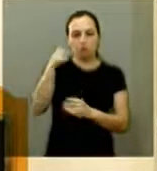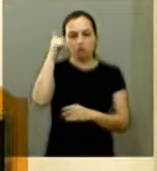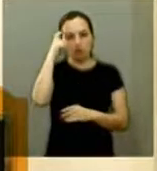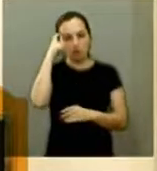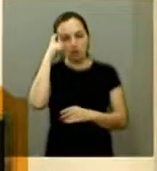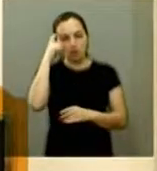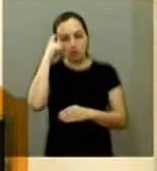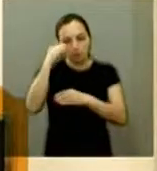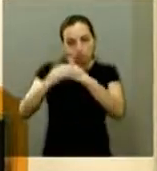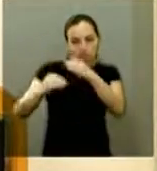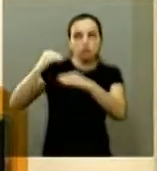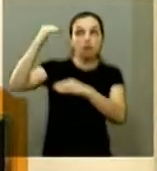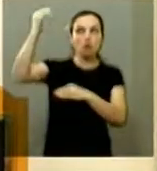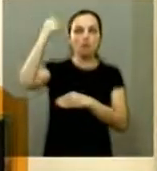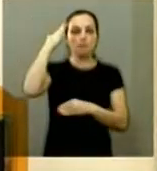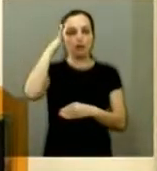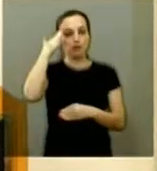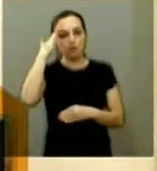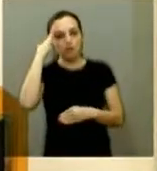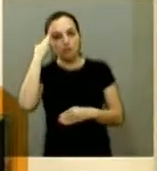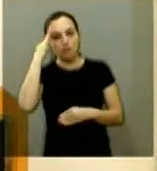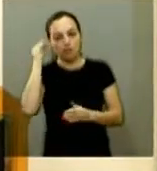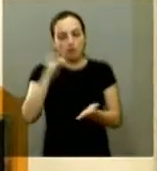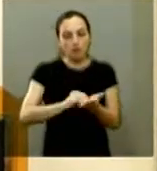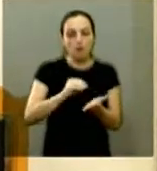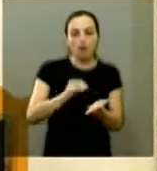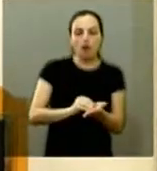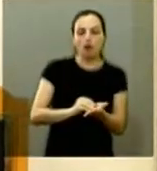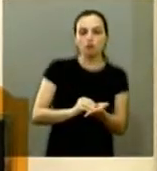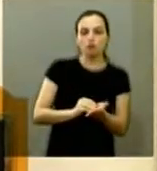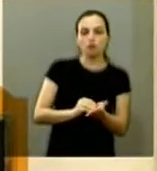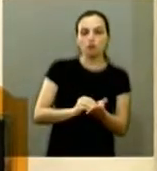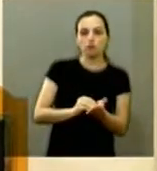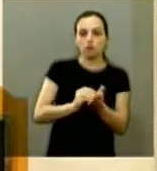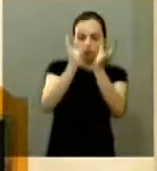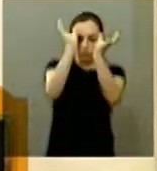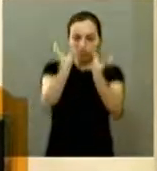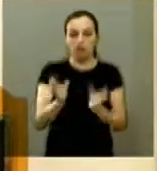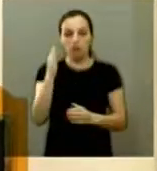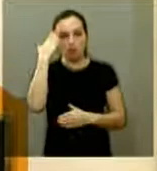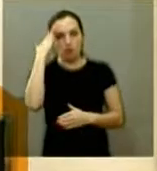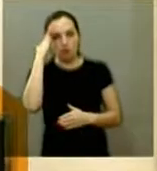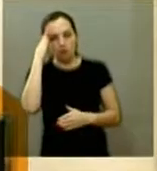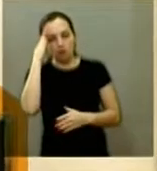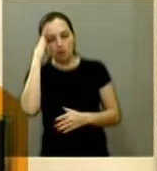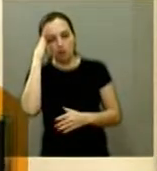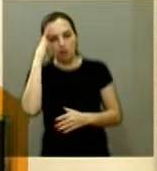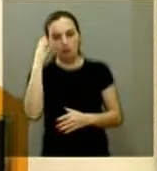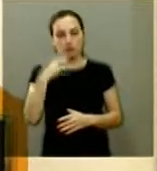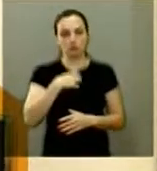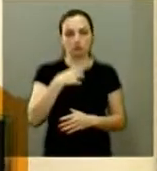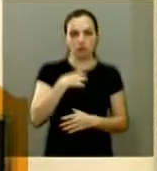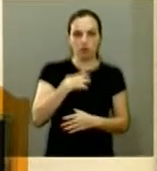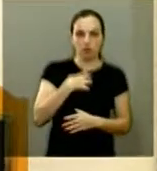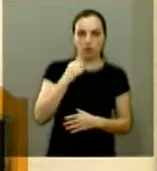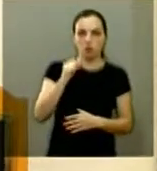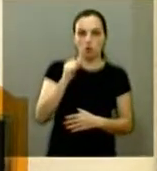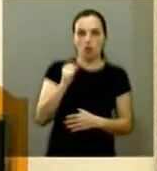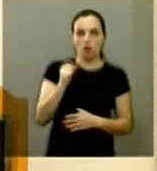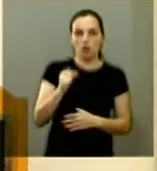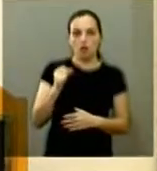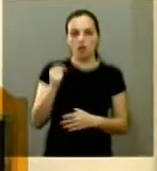elevada para entender o papel dele nesse processo a configuração do congresso nacional do ponto de vista